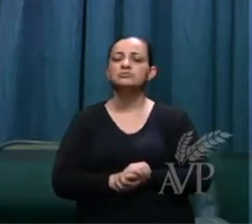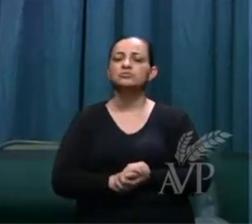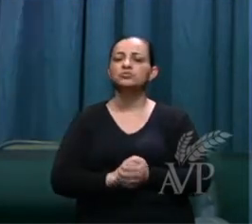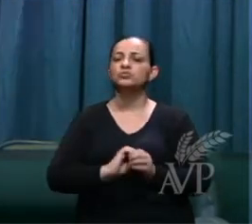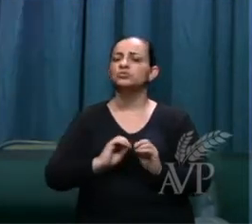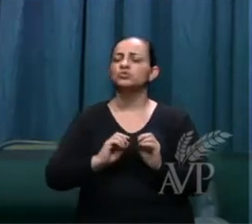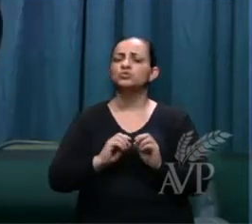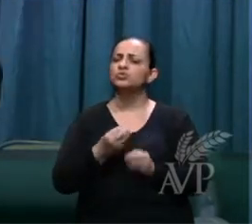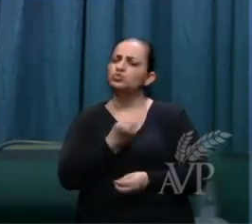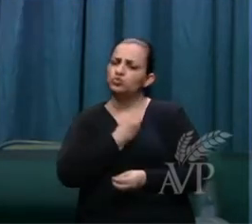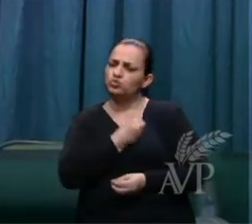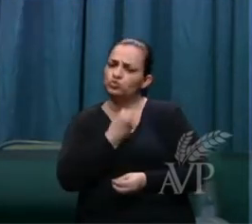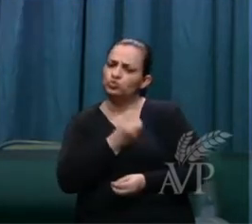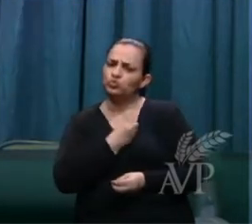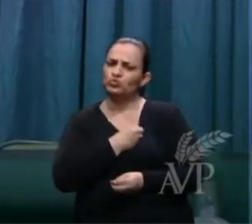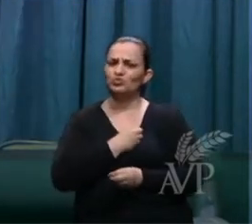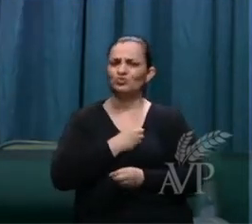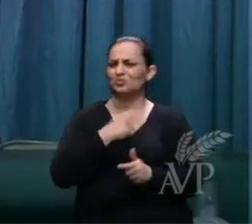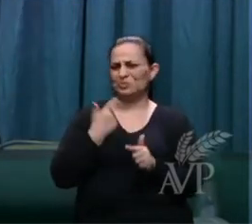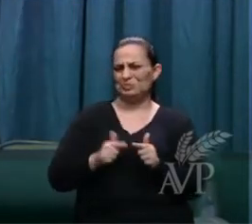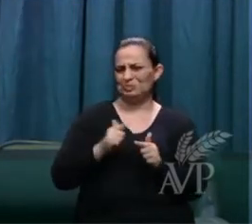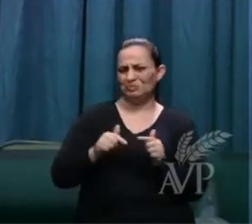essa vida promíscua,